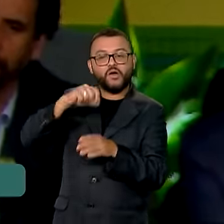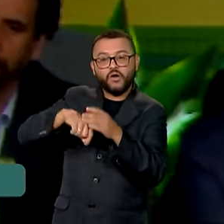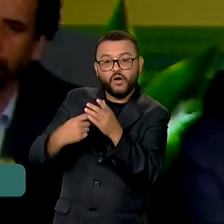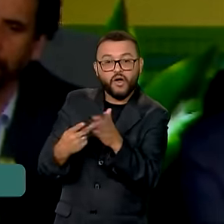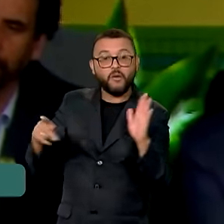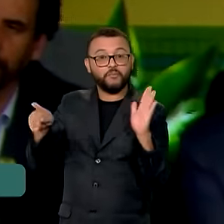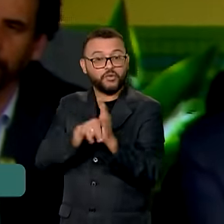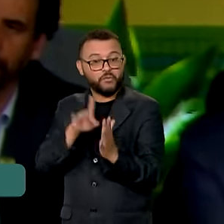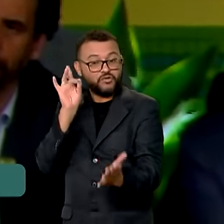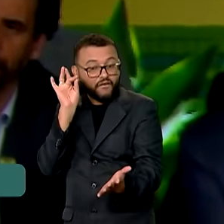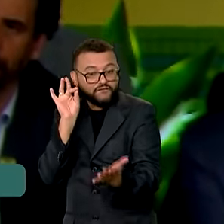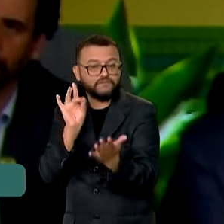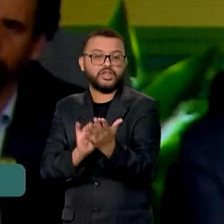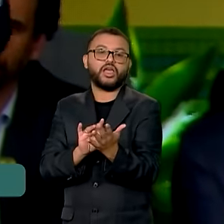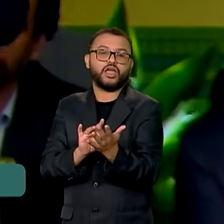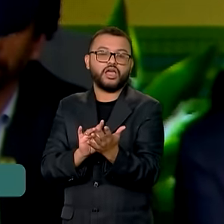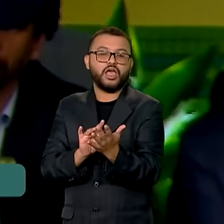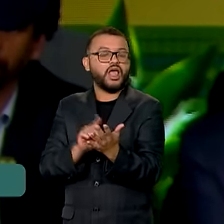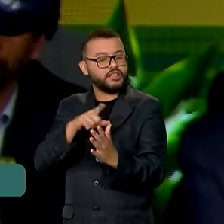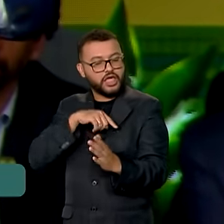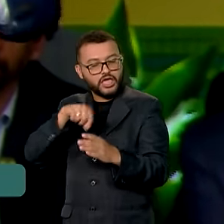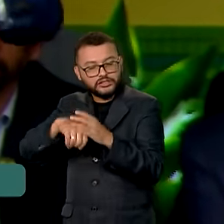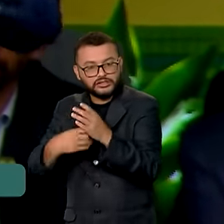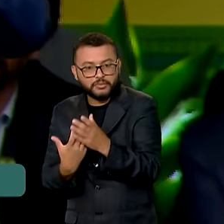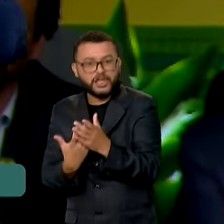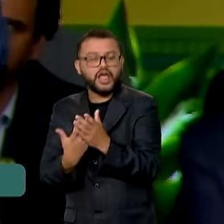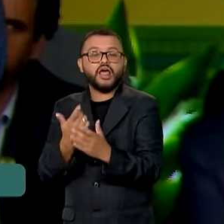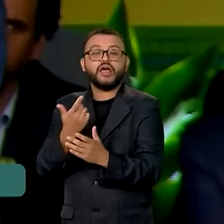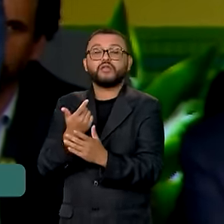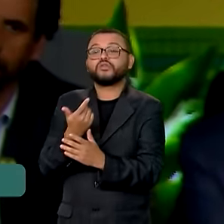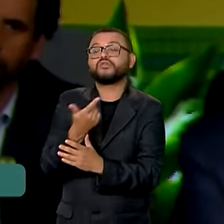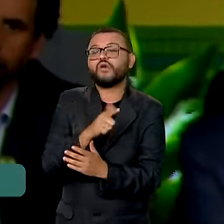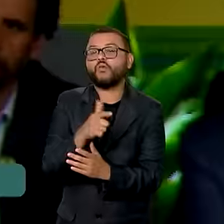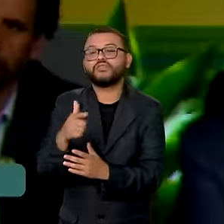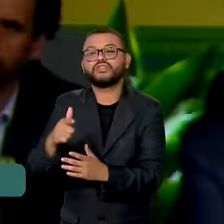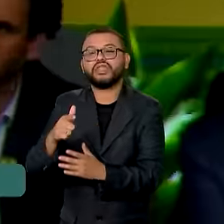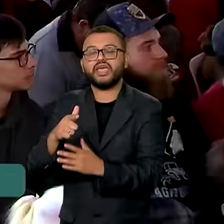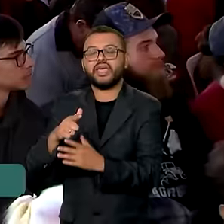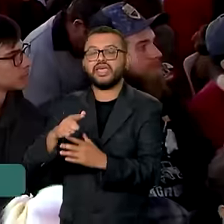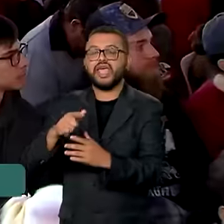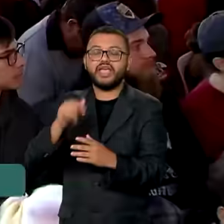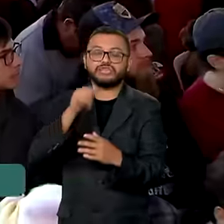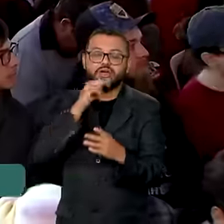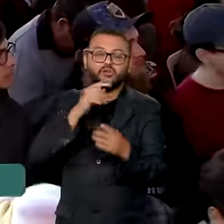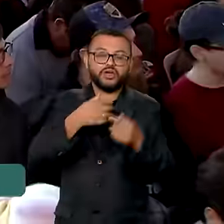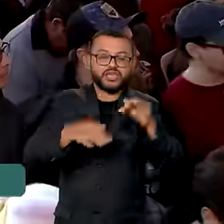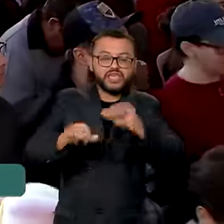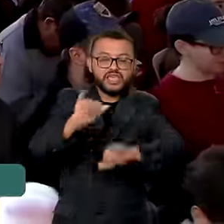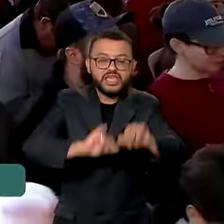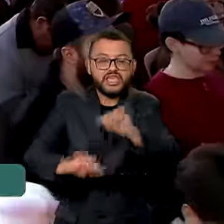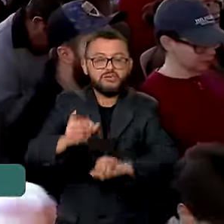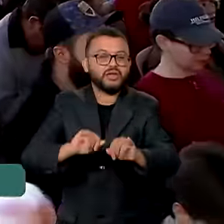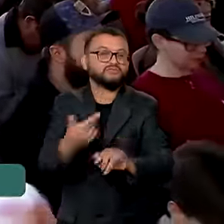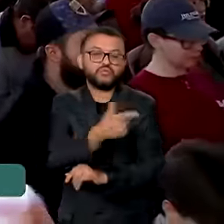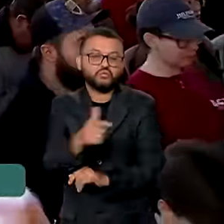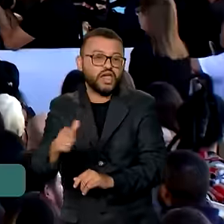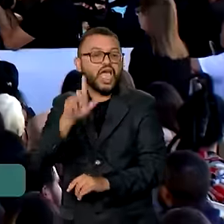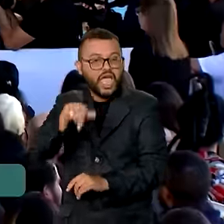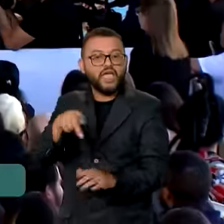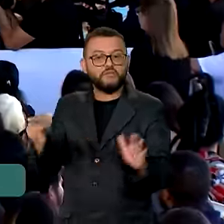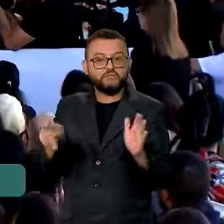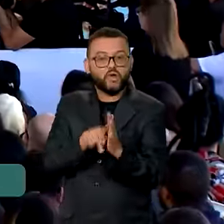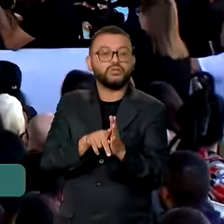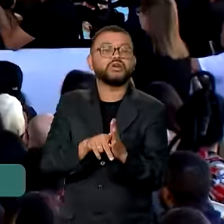convencional e uma semente que não seja transgênica e uma semente orgânica também.